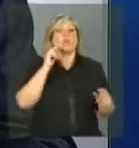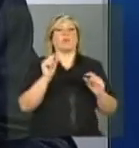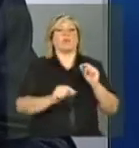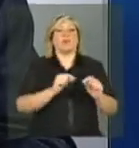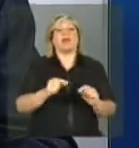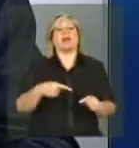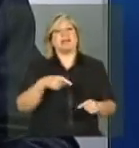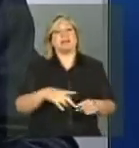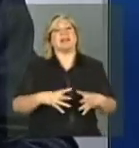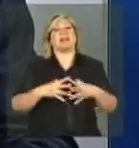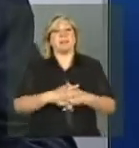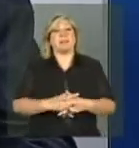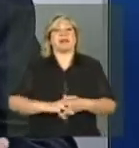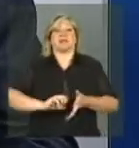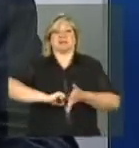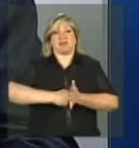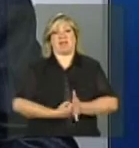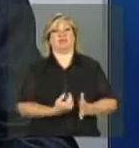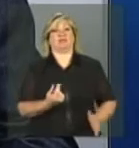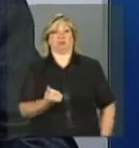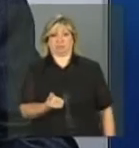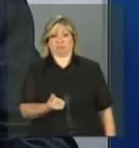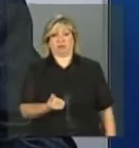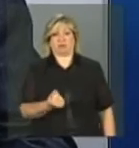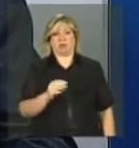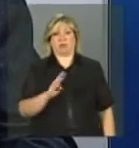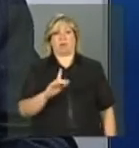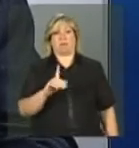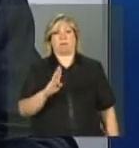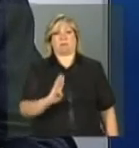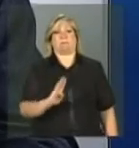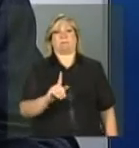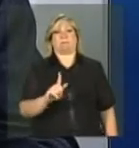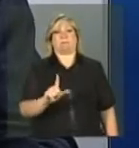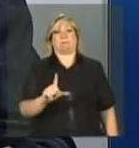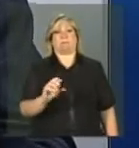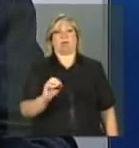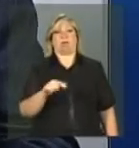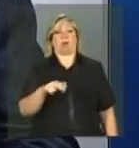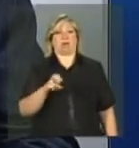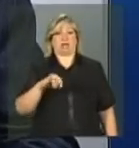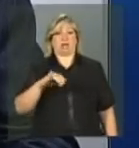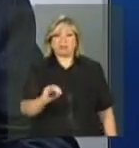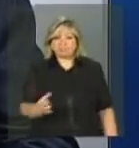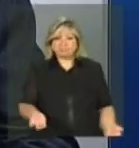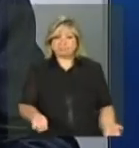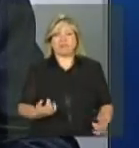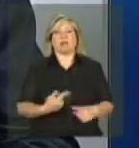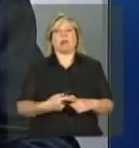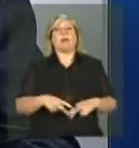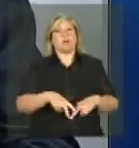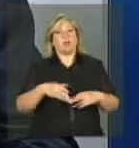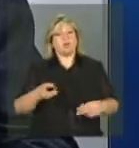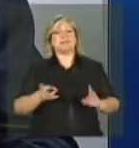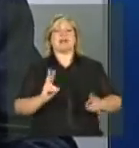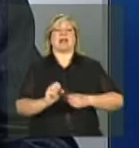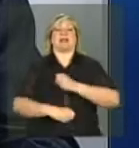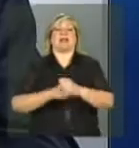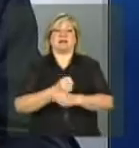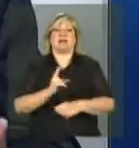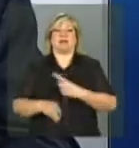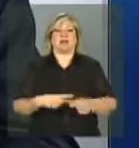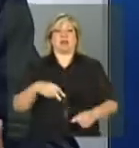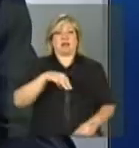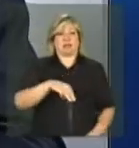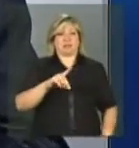benefício, de efeito no benefício, por se tratar de uma situação de não localização. Por isso que a cada ano, o Ministério do Desenvolvimento Social, junto com o MEC,